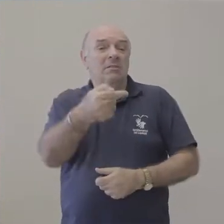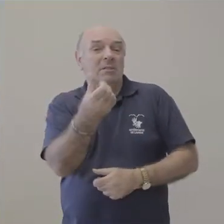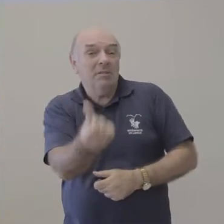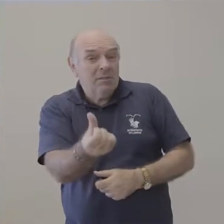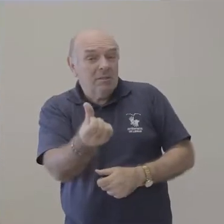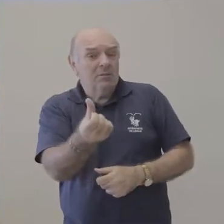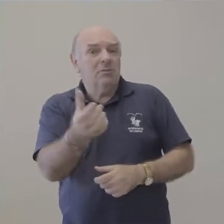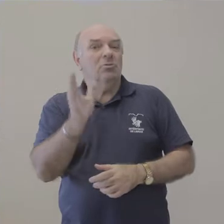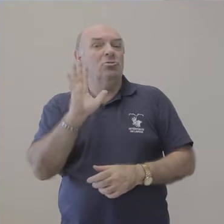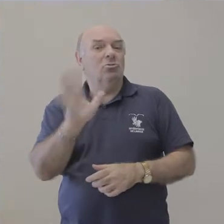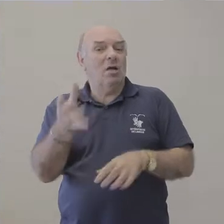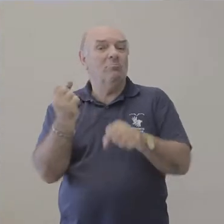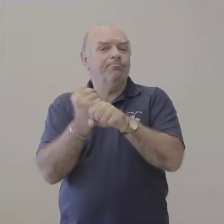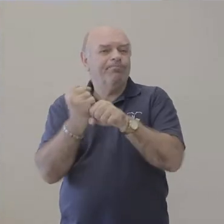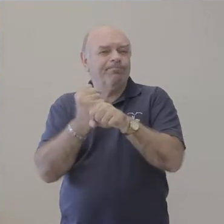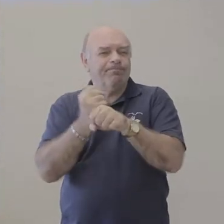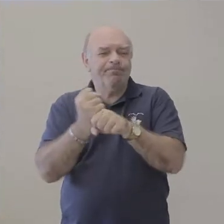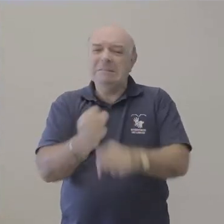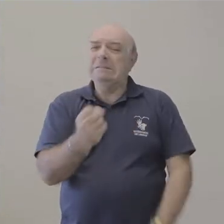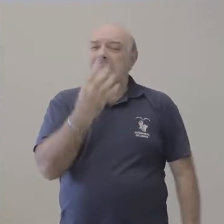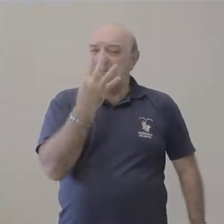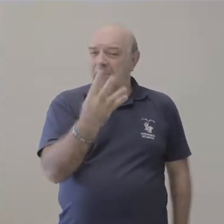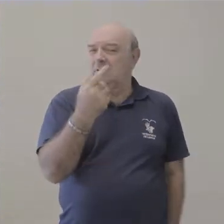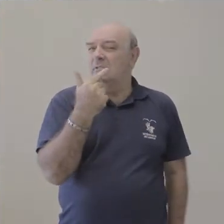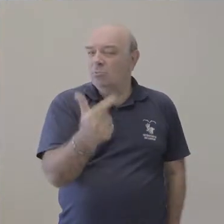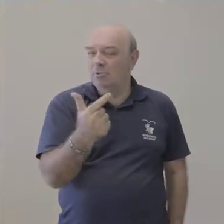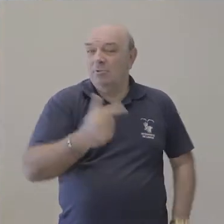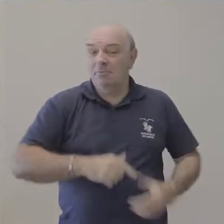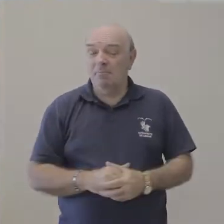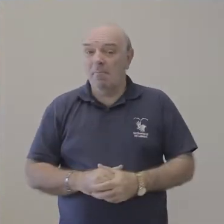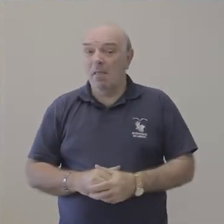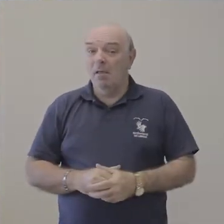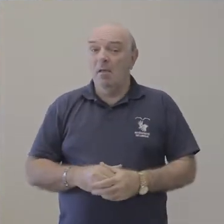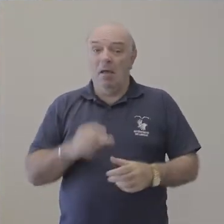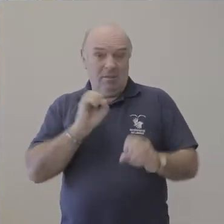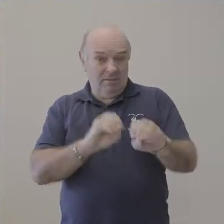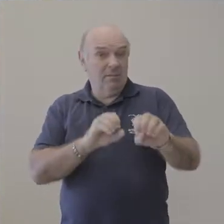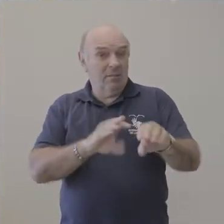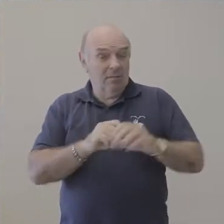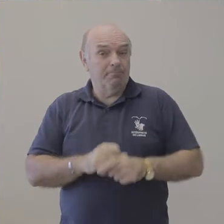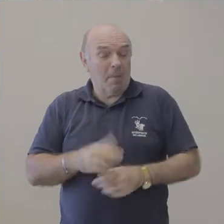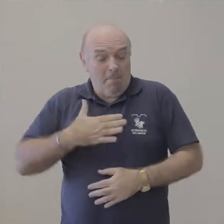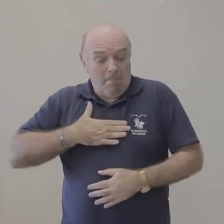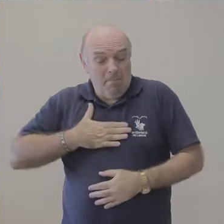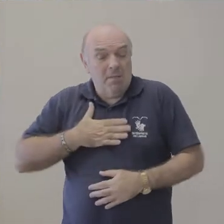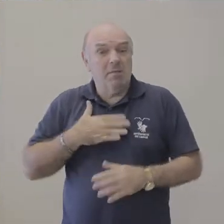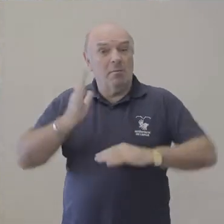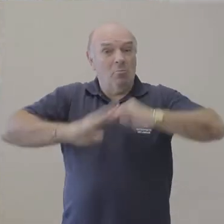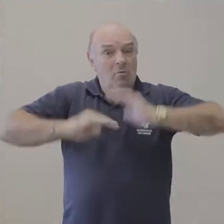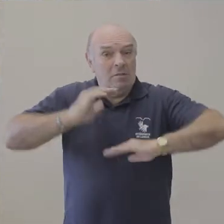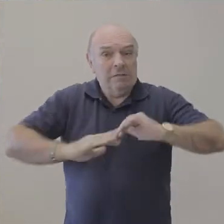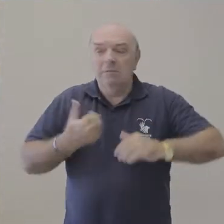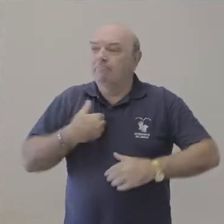então, já são 42 anos em sala de aula. Minha realização profissional e pessoal,